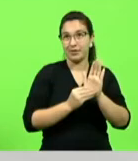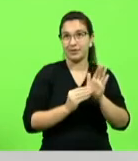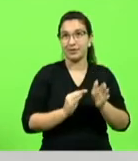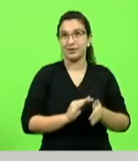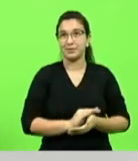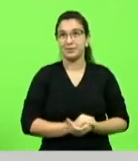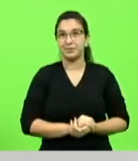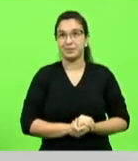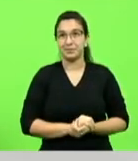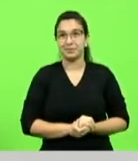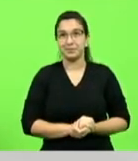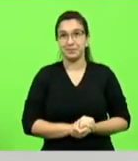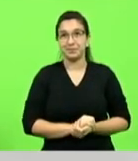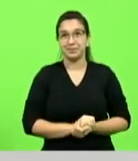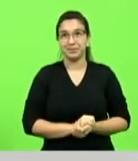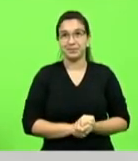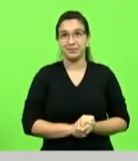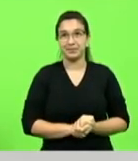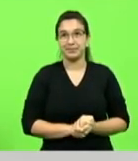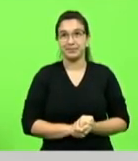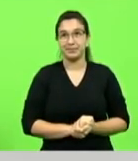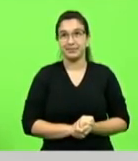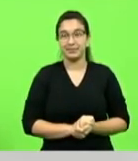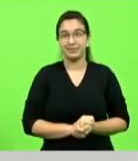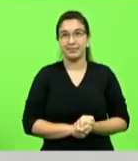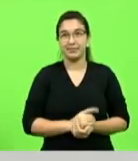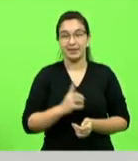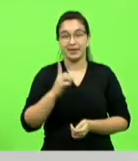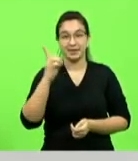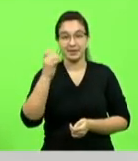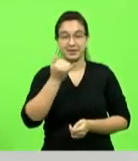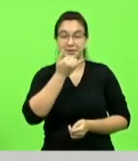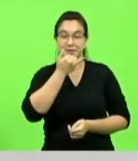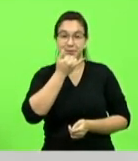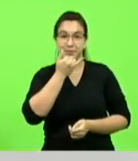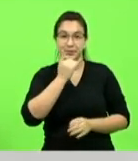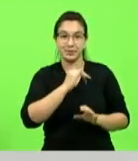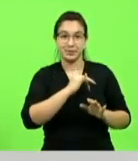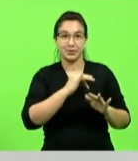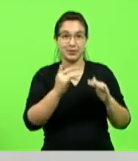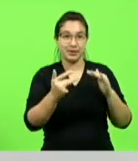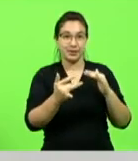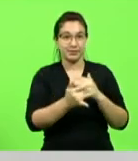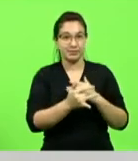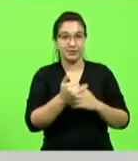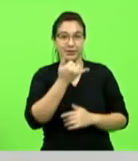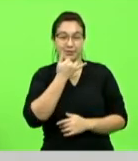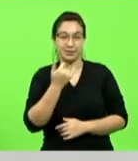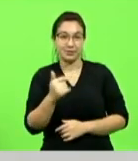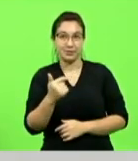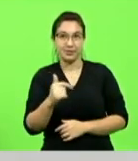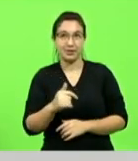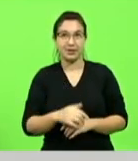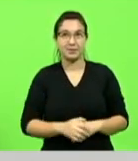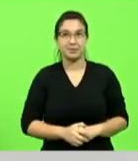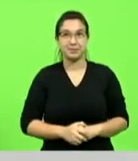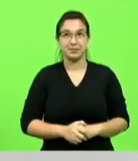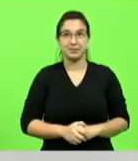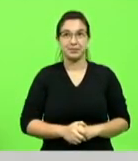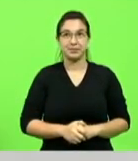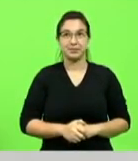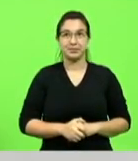como eu disse quem tem que perdoar é Deus internet não segundo a agência de inteligência do gabinete 23 né